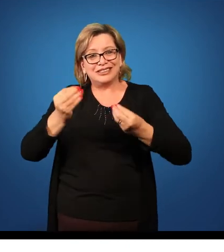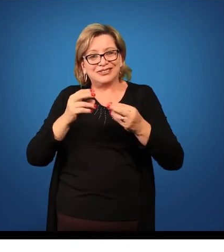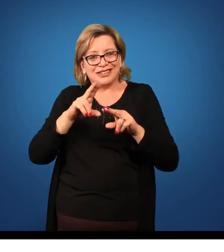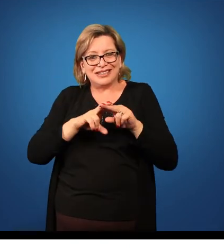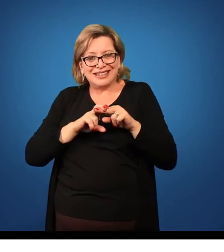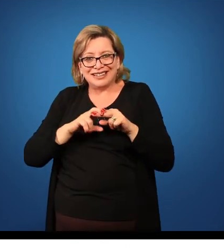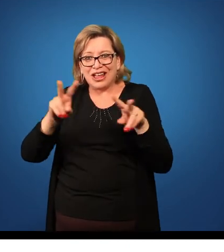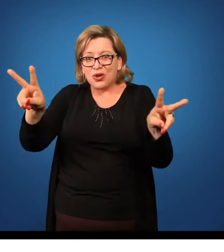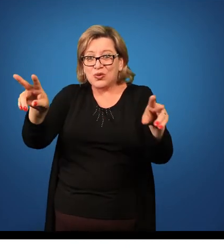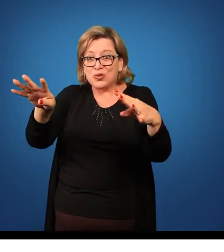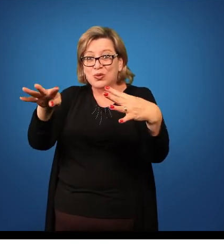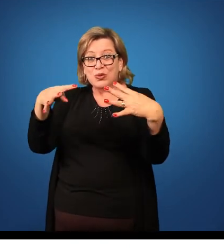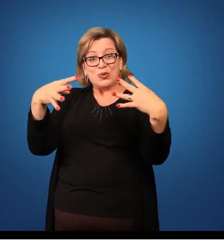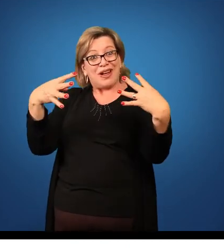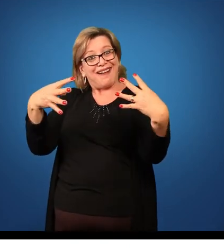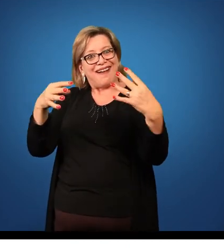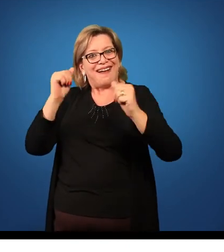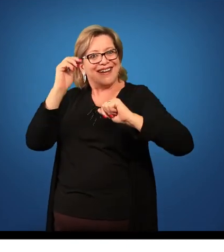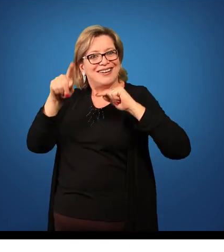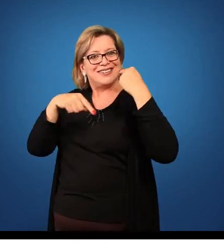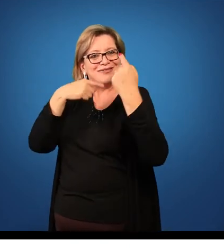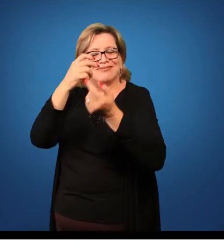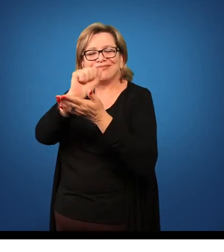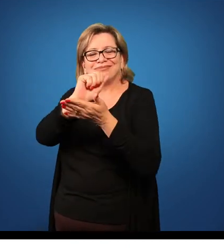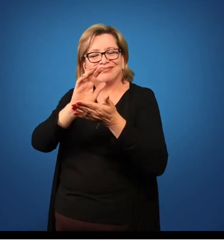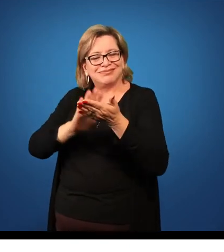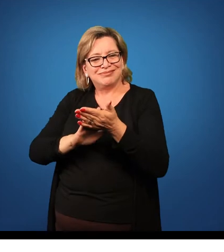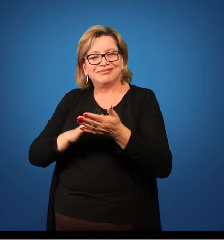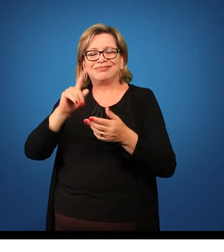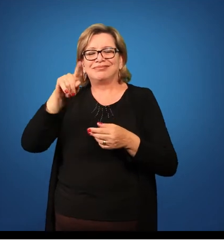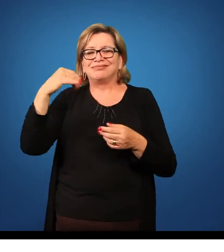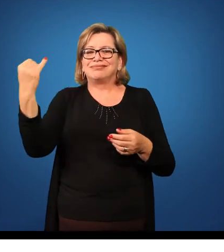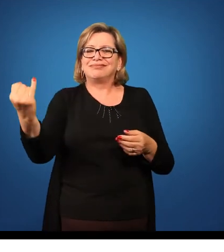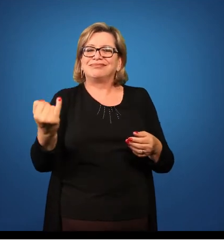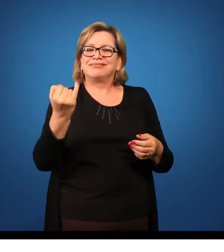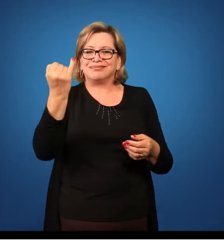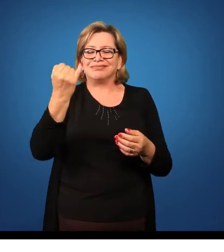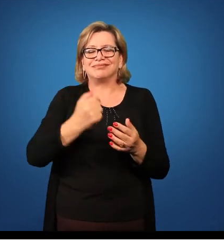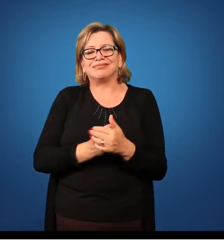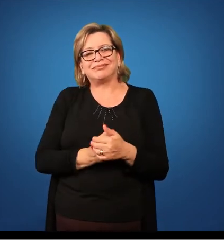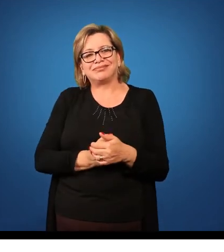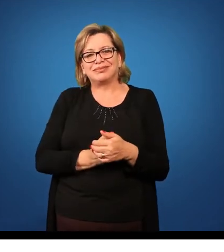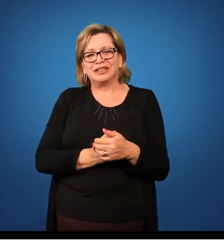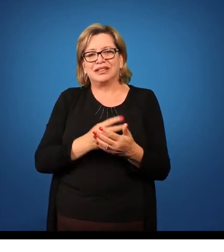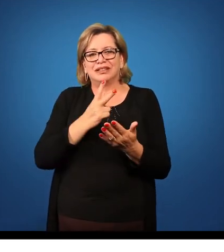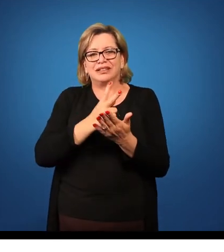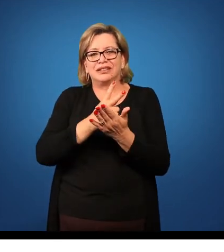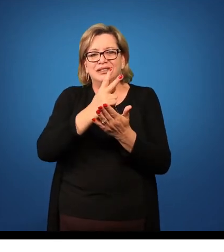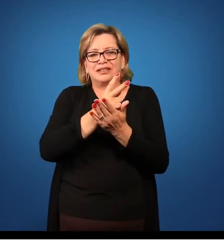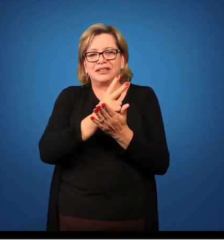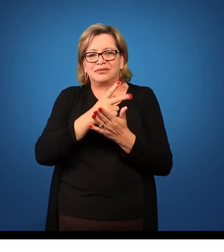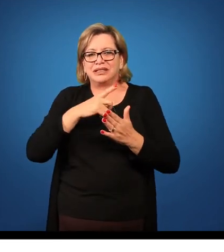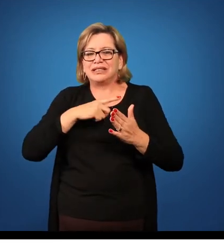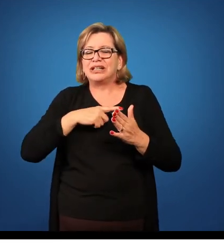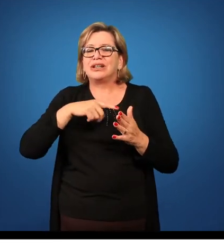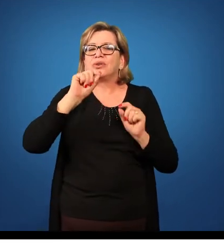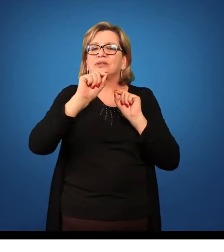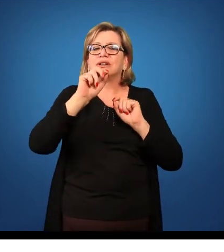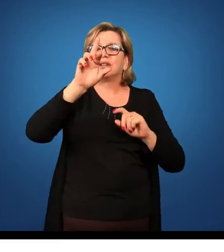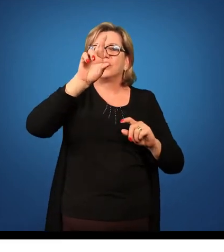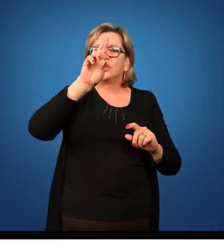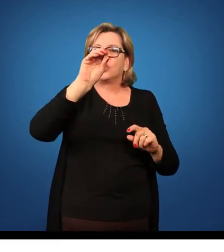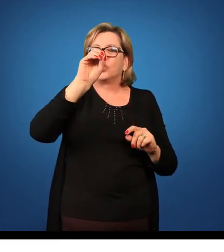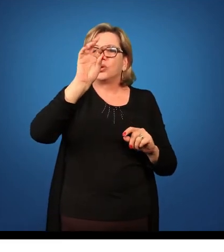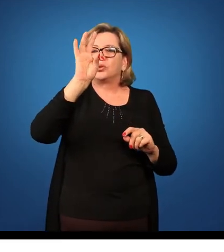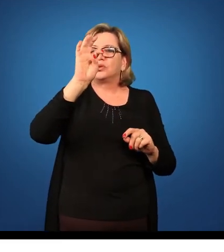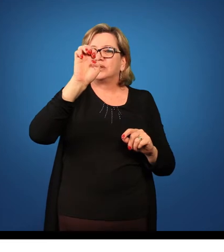na atividade que você propôs para eles desenvolverem, então isso é muito importante. Leve um roteiro do que você vai escrever